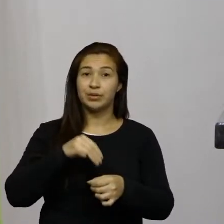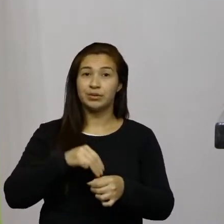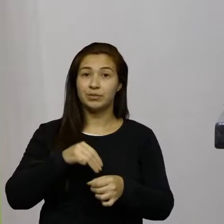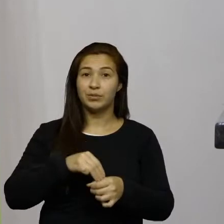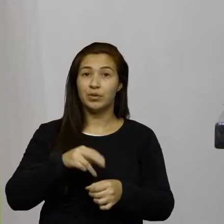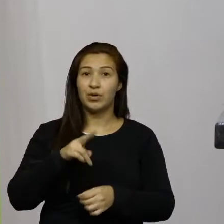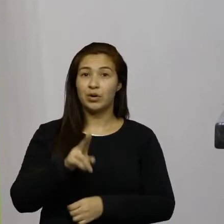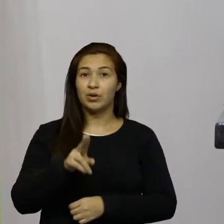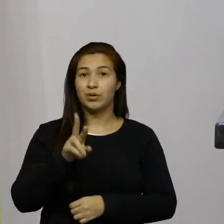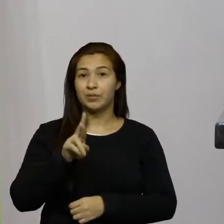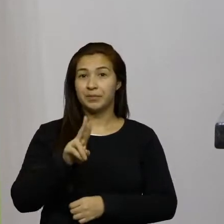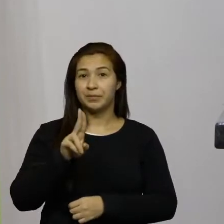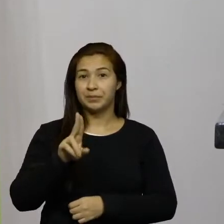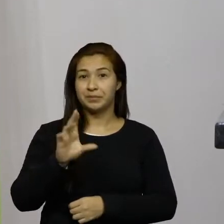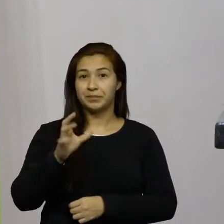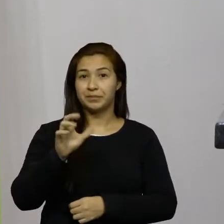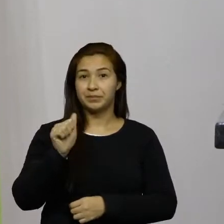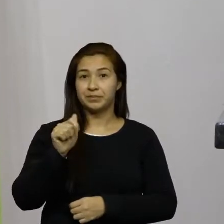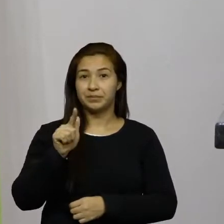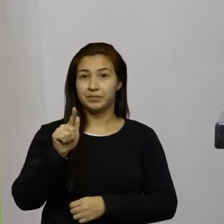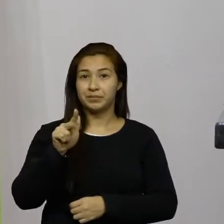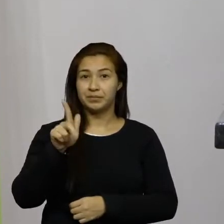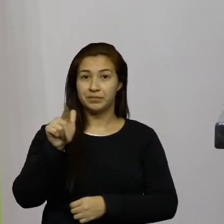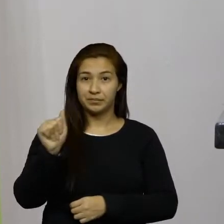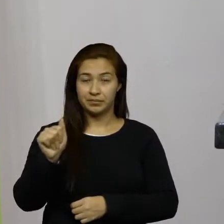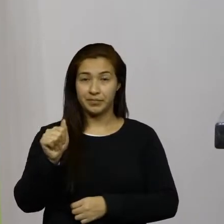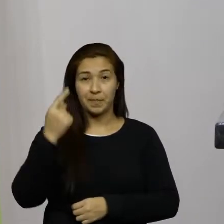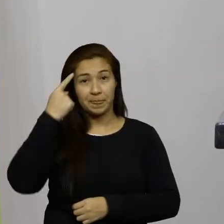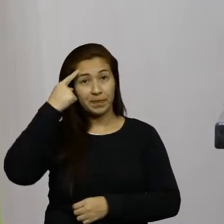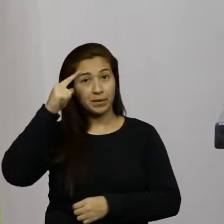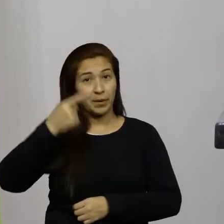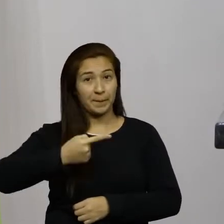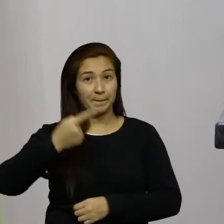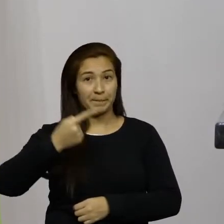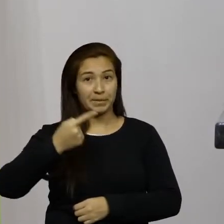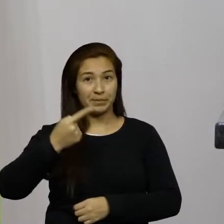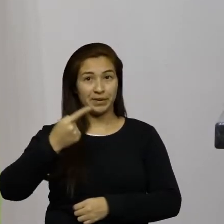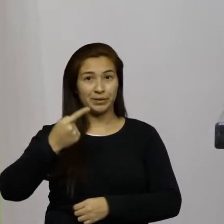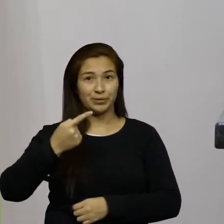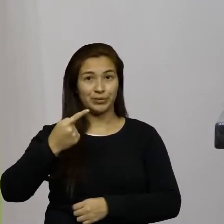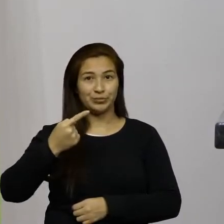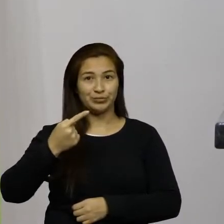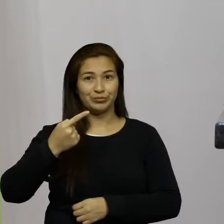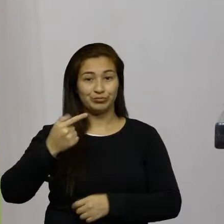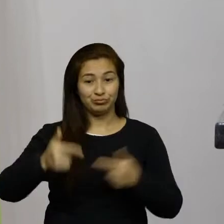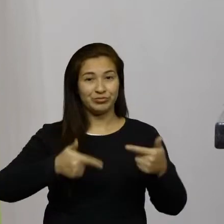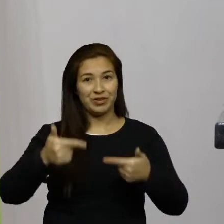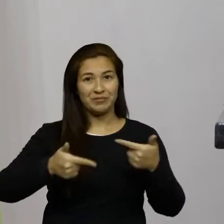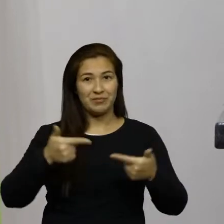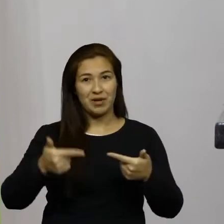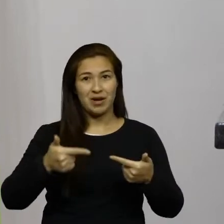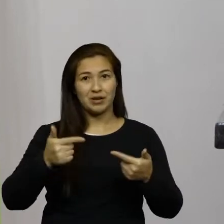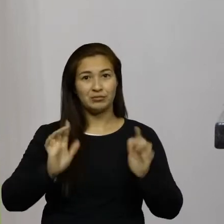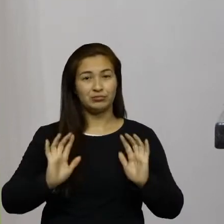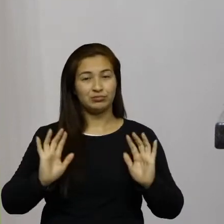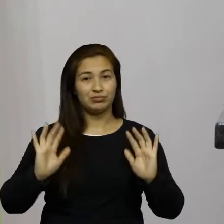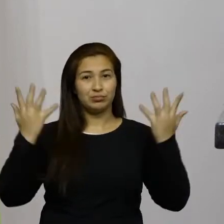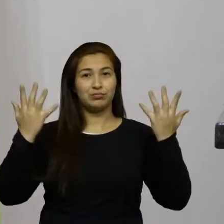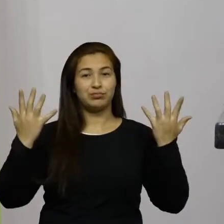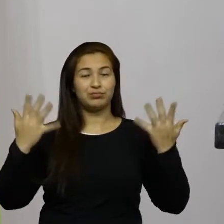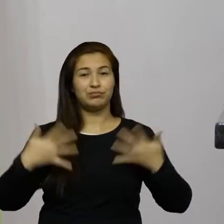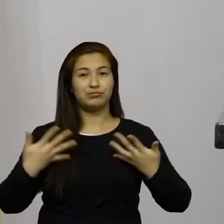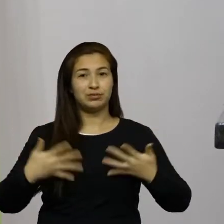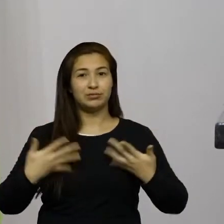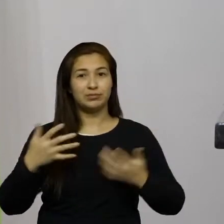que no último dia primeiro no dia do trabalhador comemorou 83 anos da sua